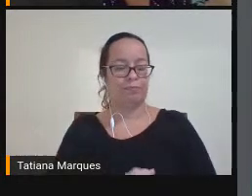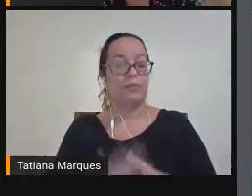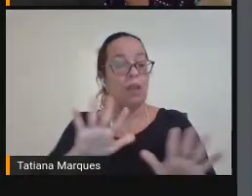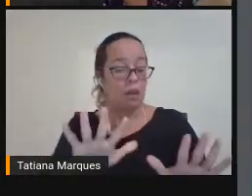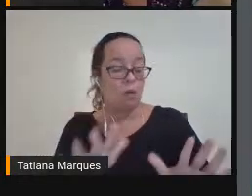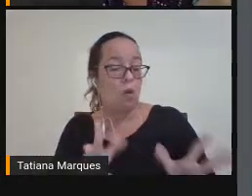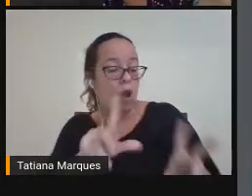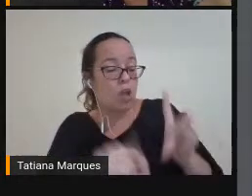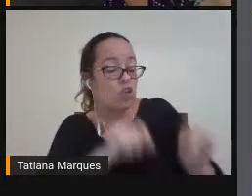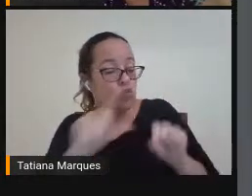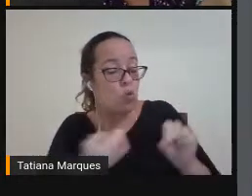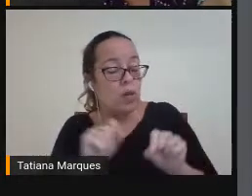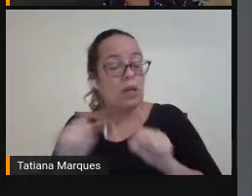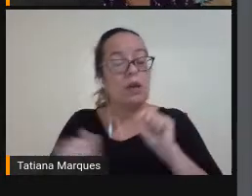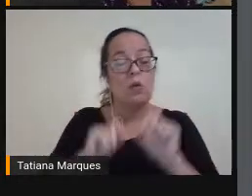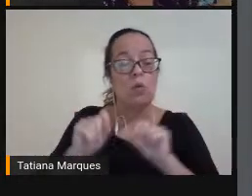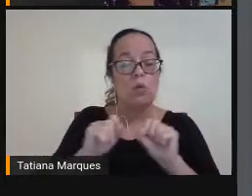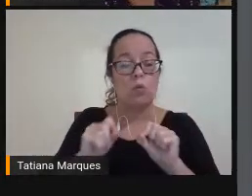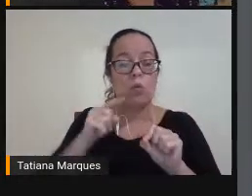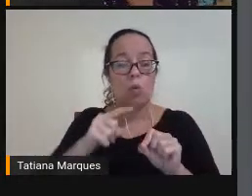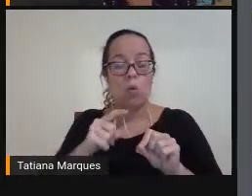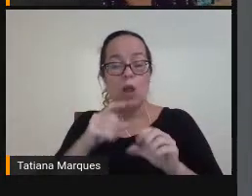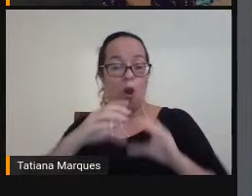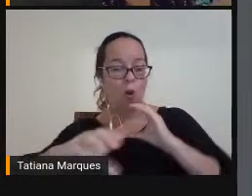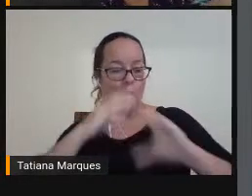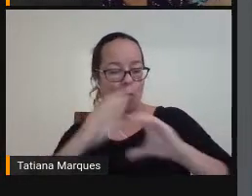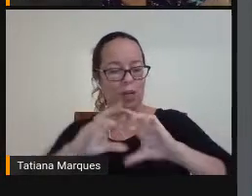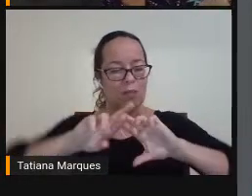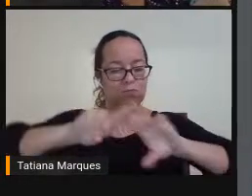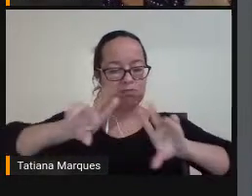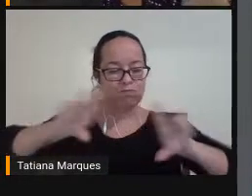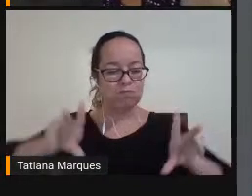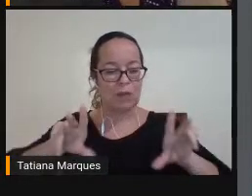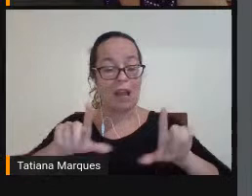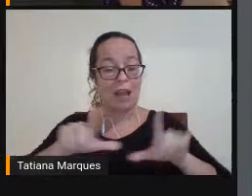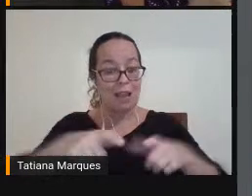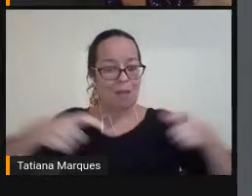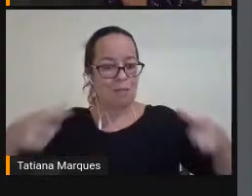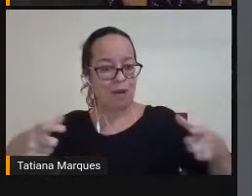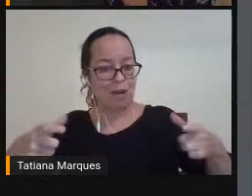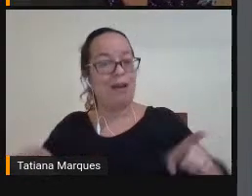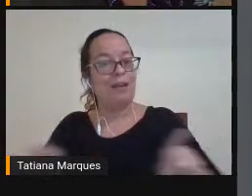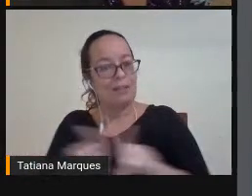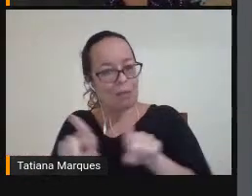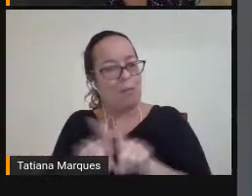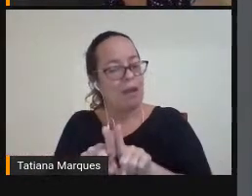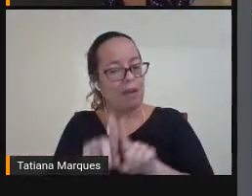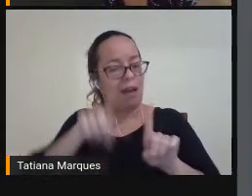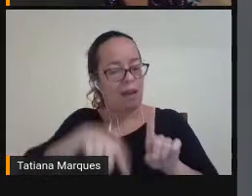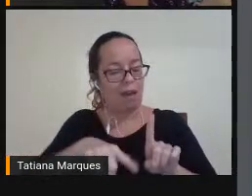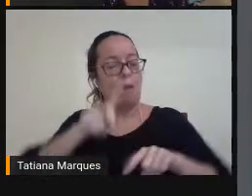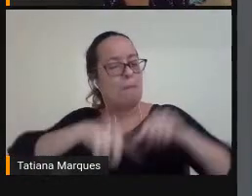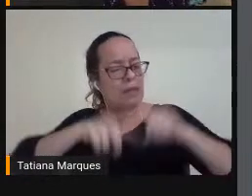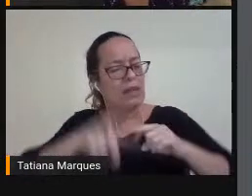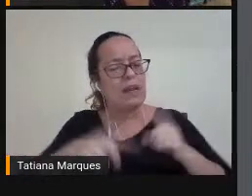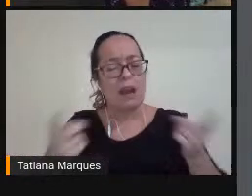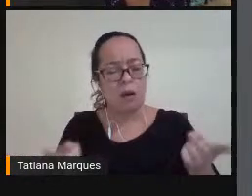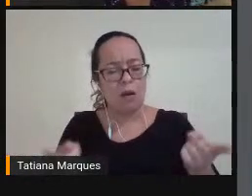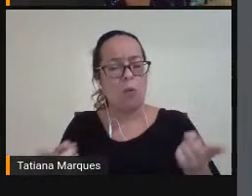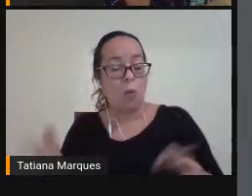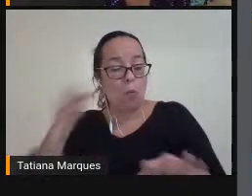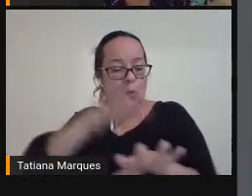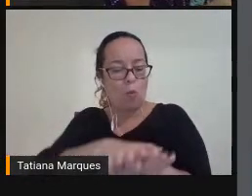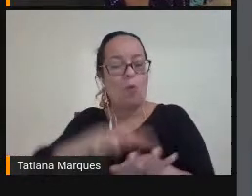Falar Sobre a comunicação Alternativa E ampliada Como ferramenta Nesse processo De inclusão